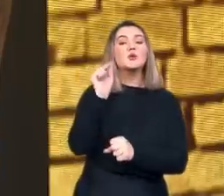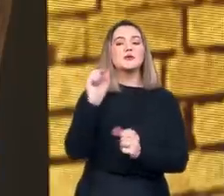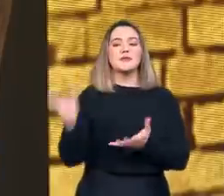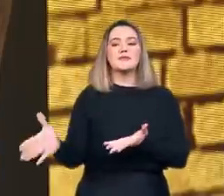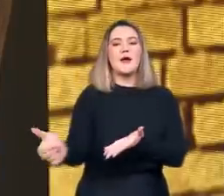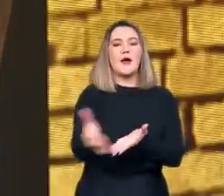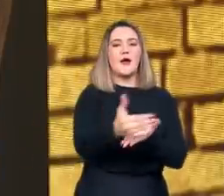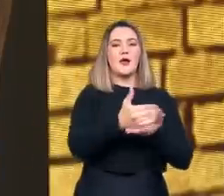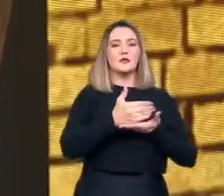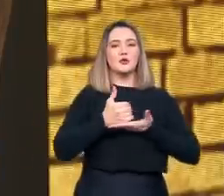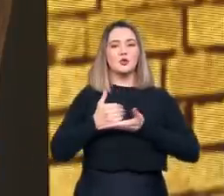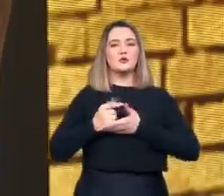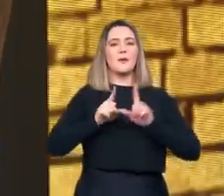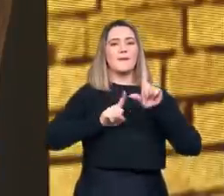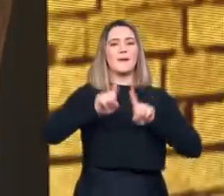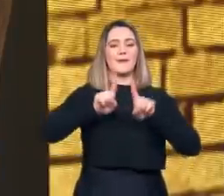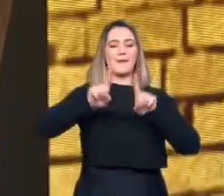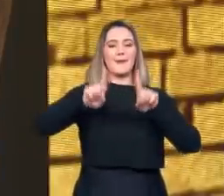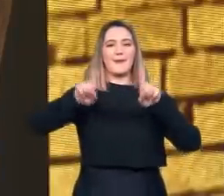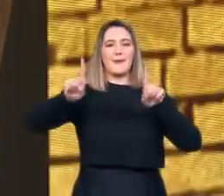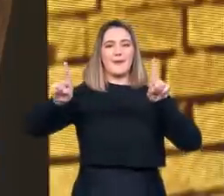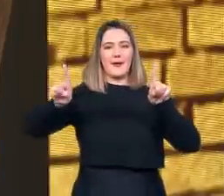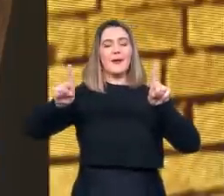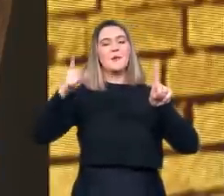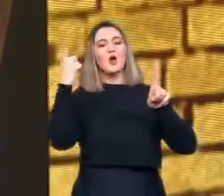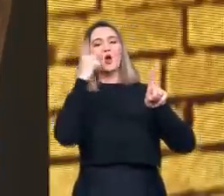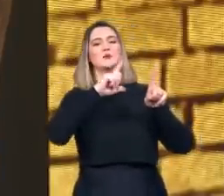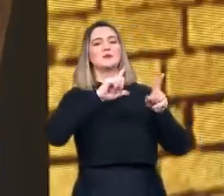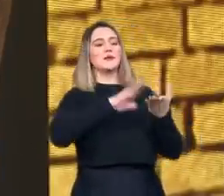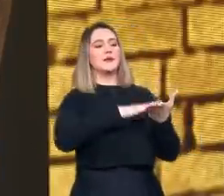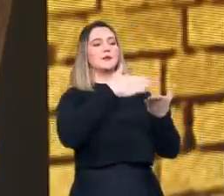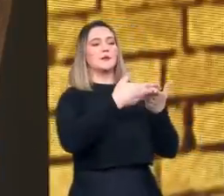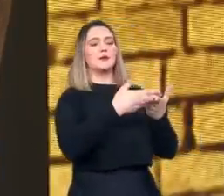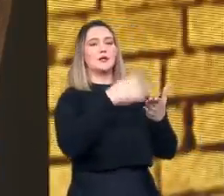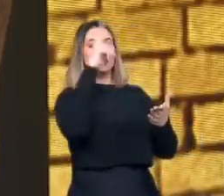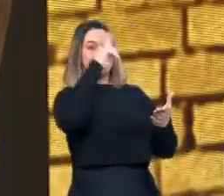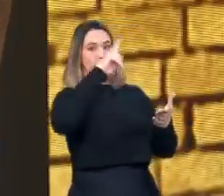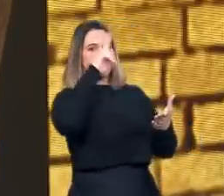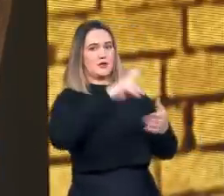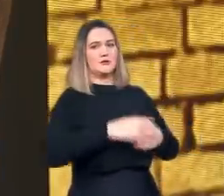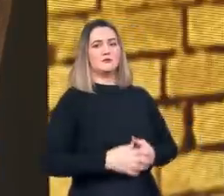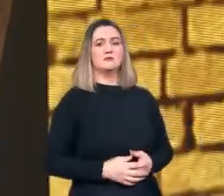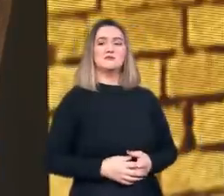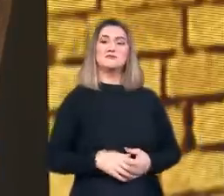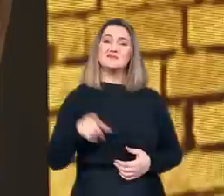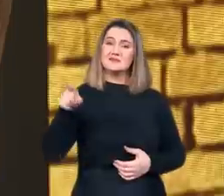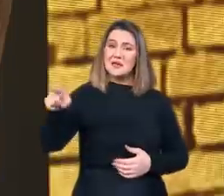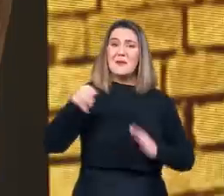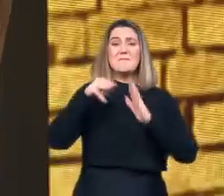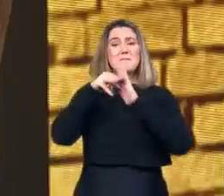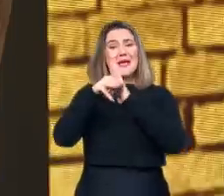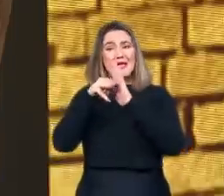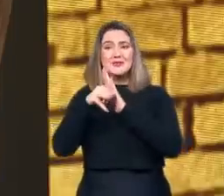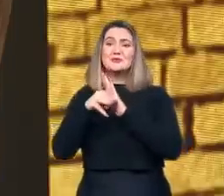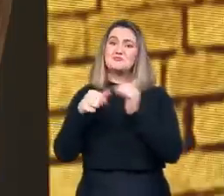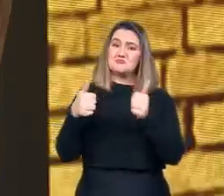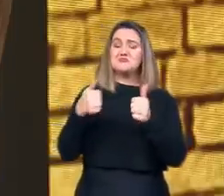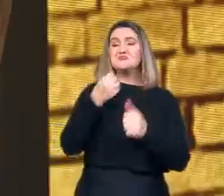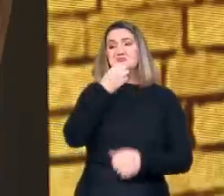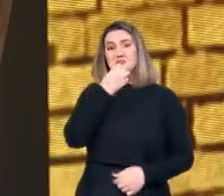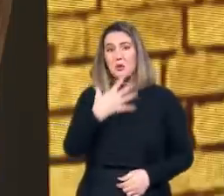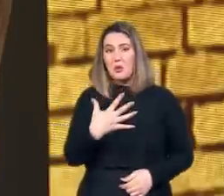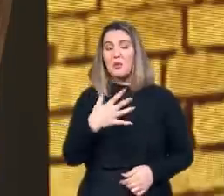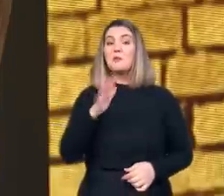compreensão intuitiva para se interpretar a história. Esse método até funciona e tem os seus méritos para, por exemplo,